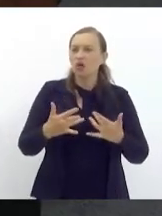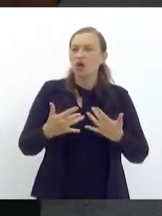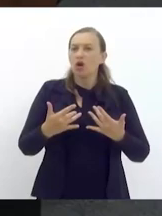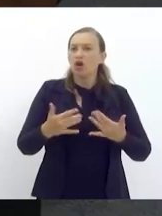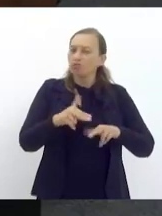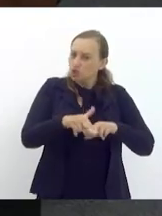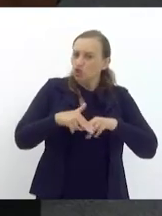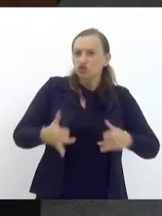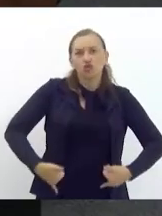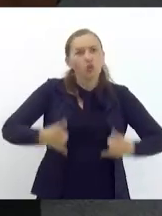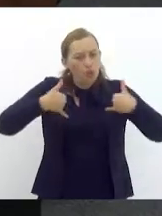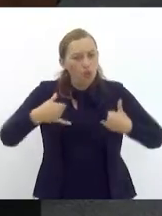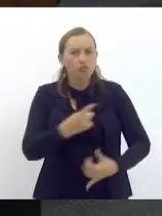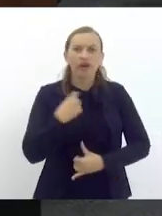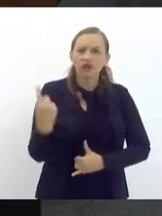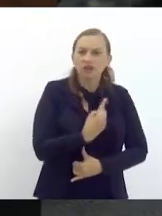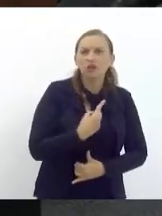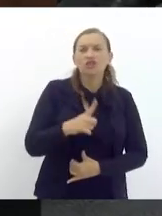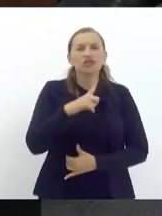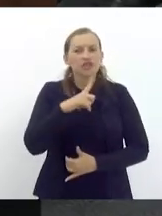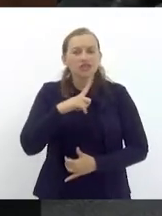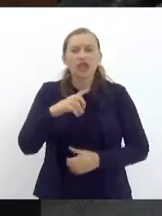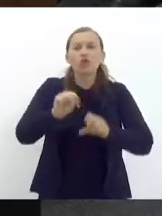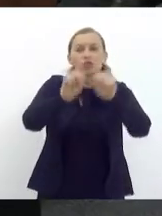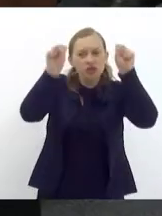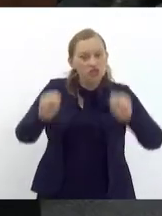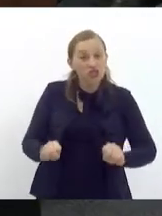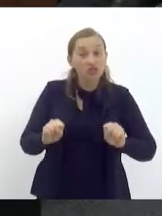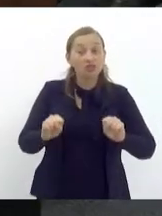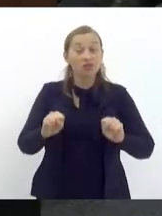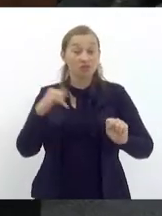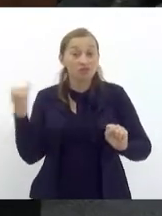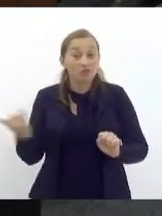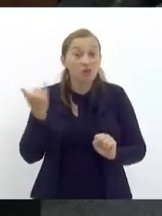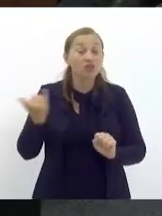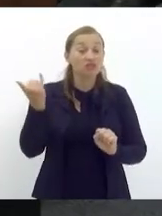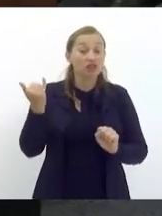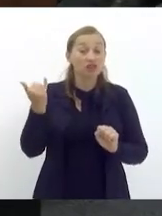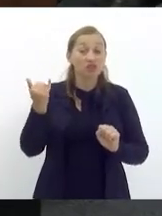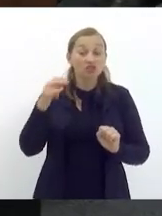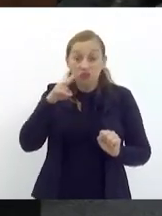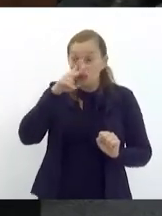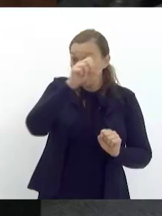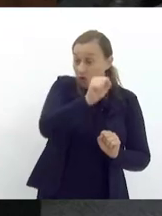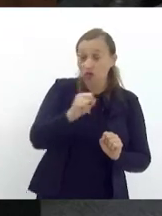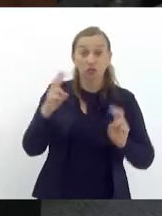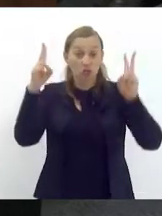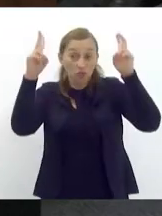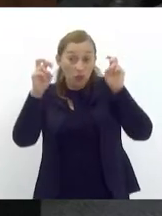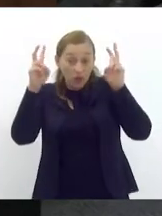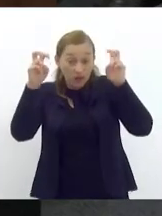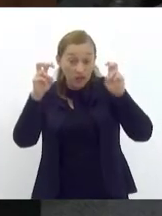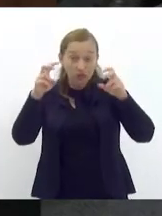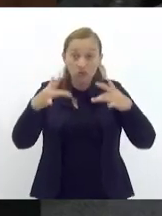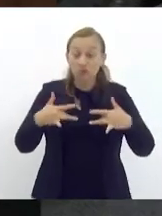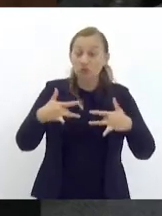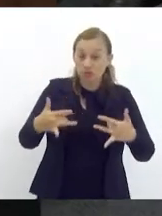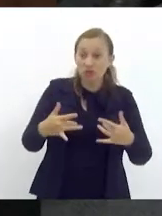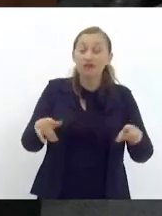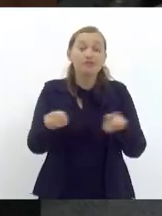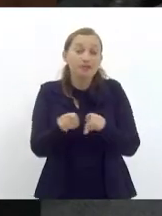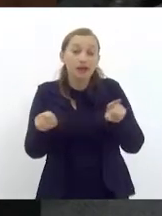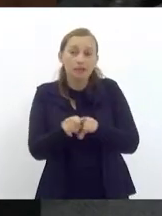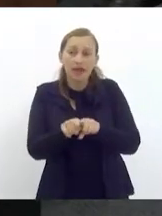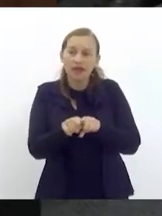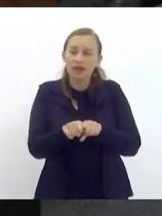orgulho para nós que o Brasil tenha um sistema tão potente na questão dos transplantes e que também